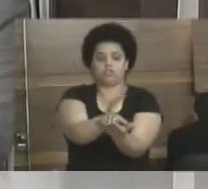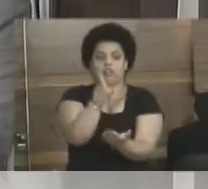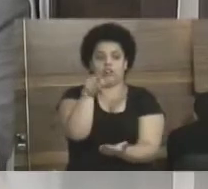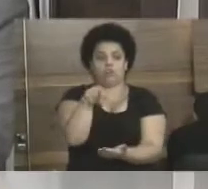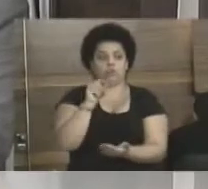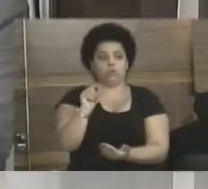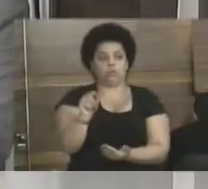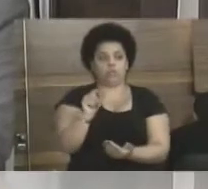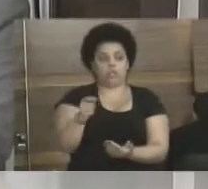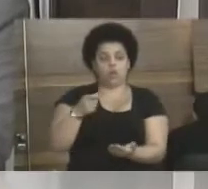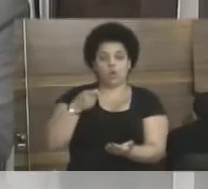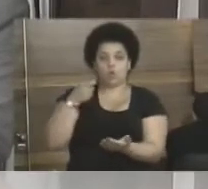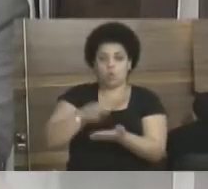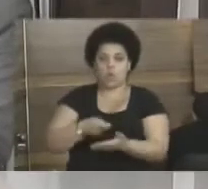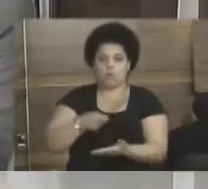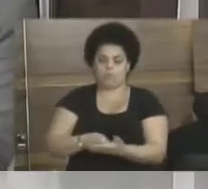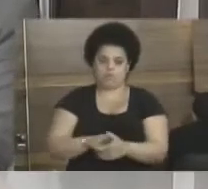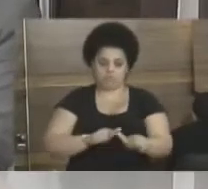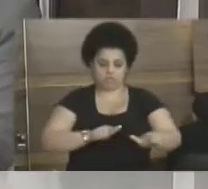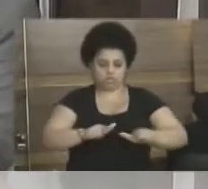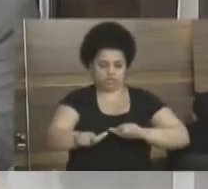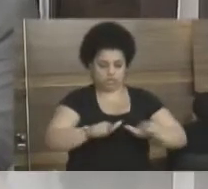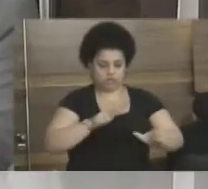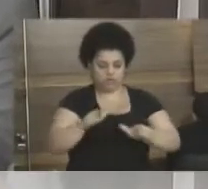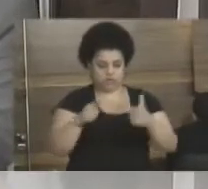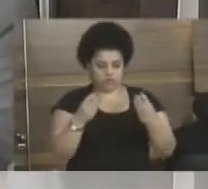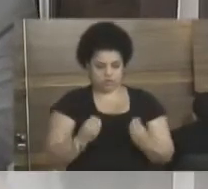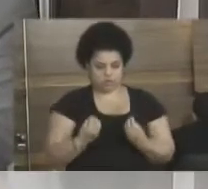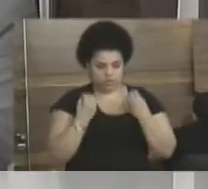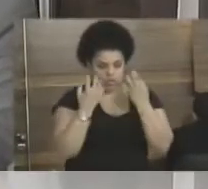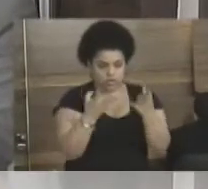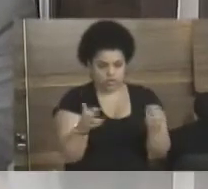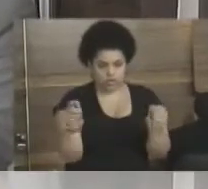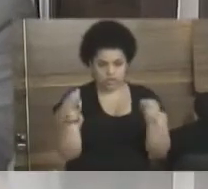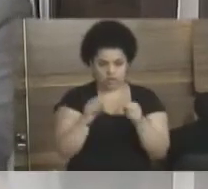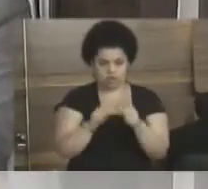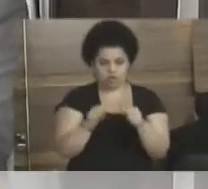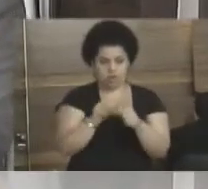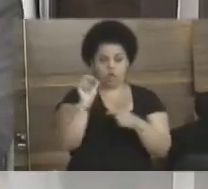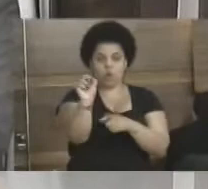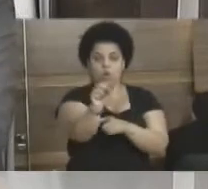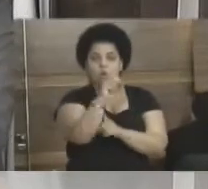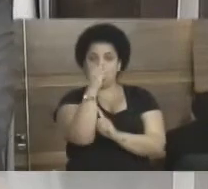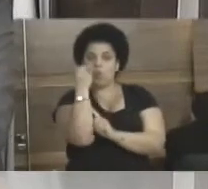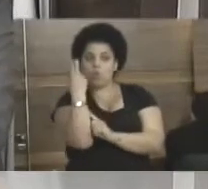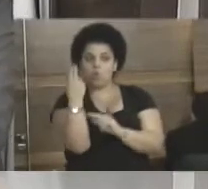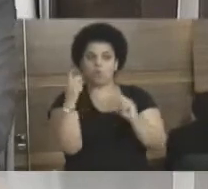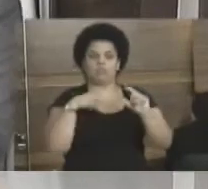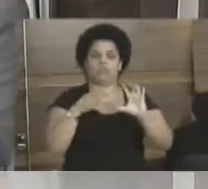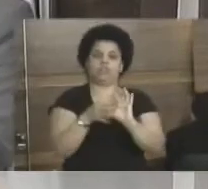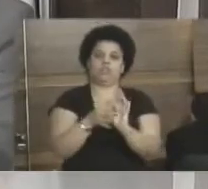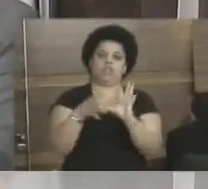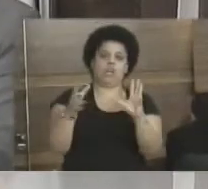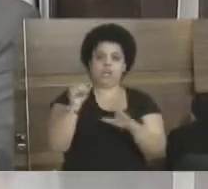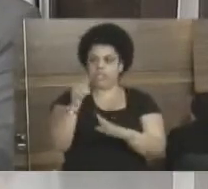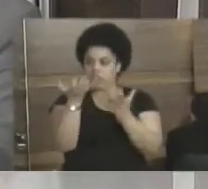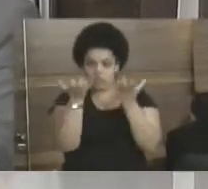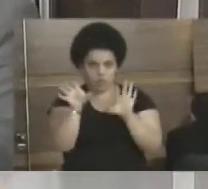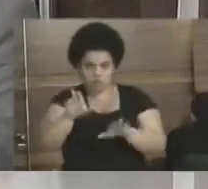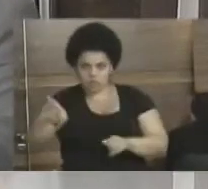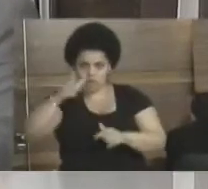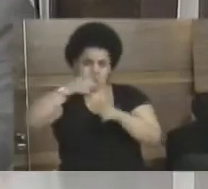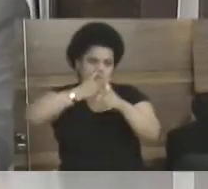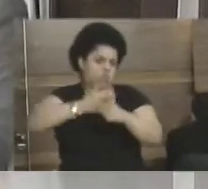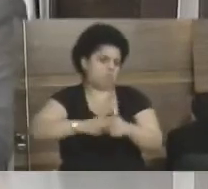é cobrado, por serviço prestado ou colocado à disposição. Se ela não quer usar, o